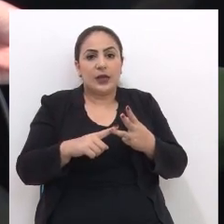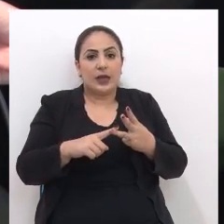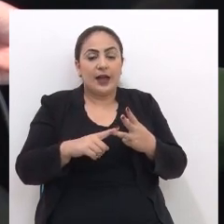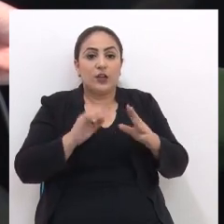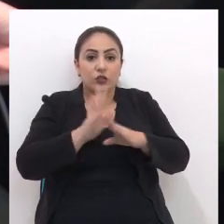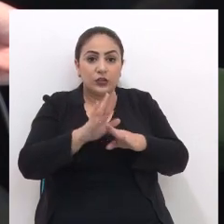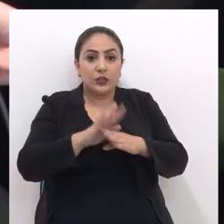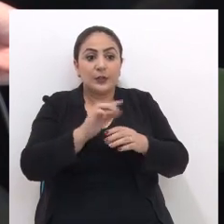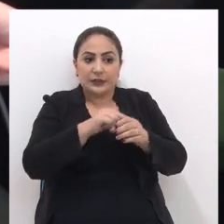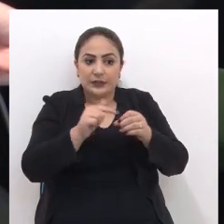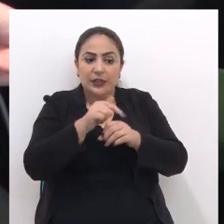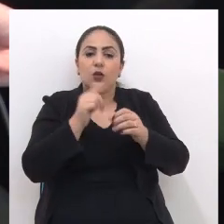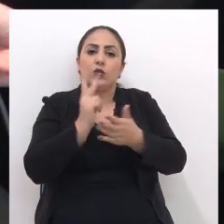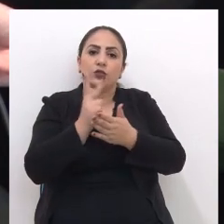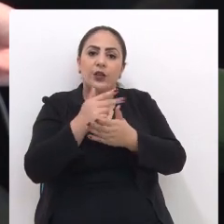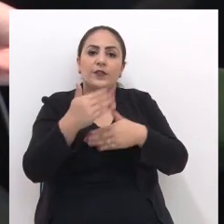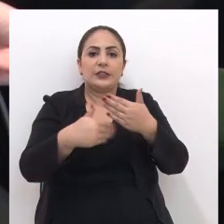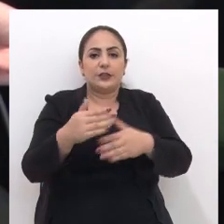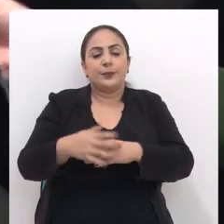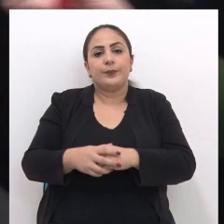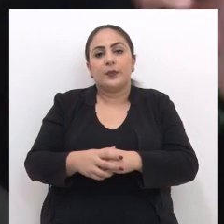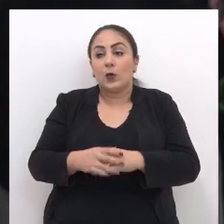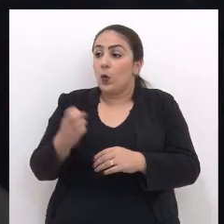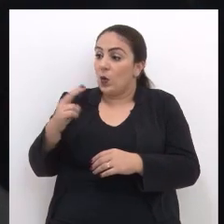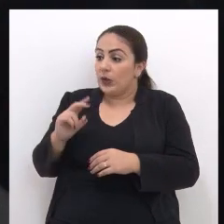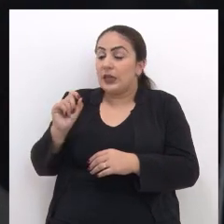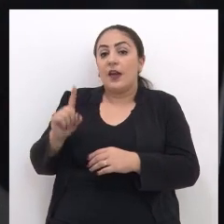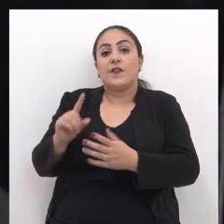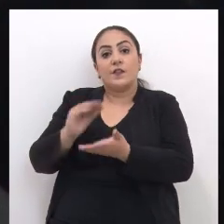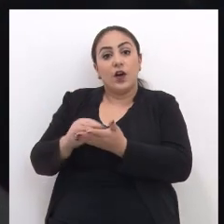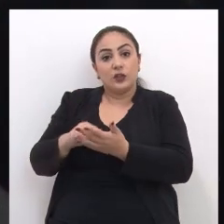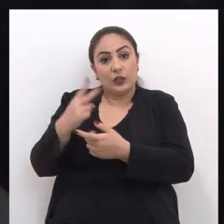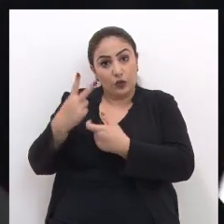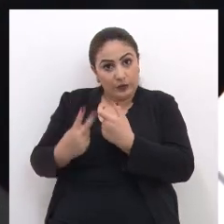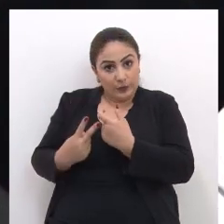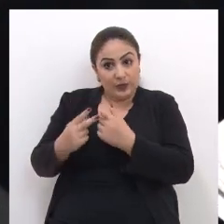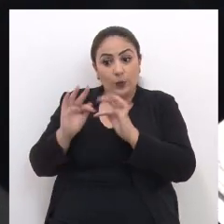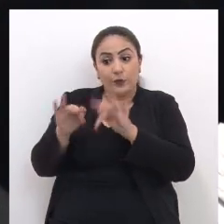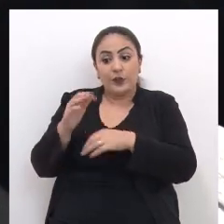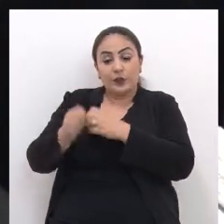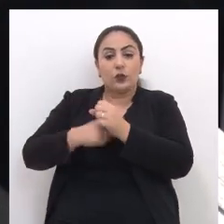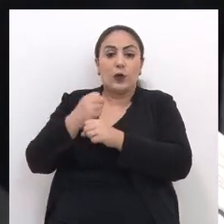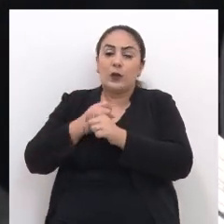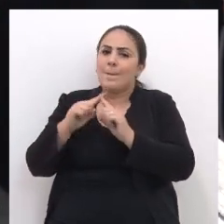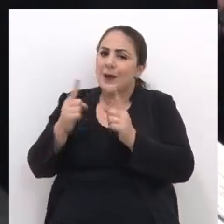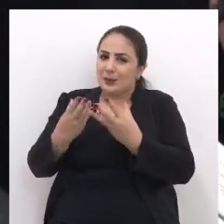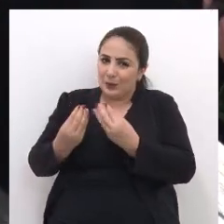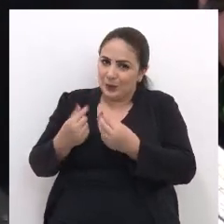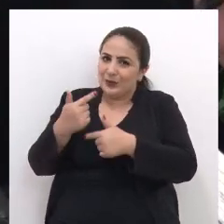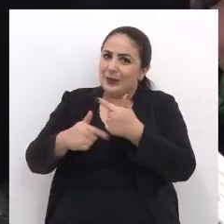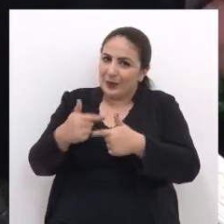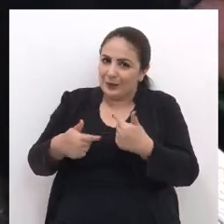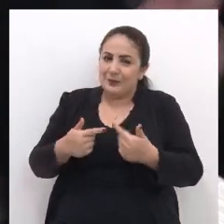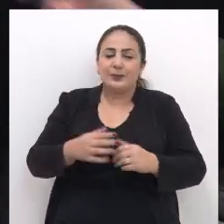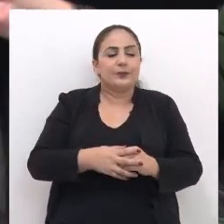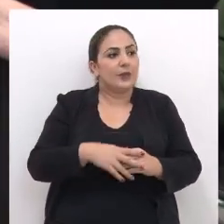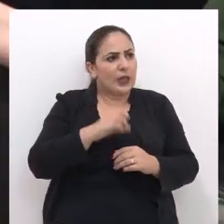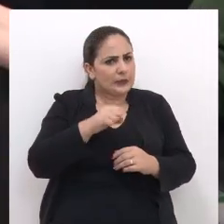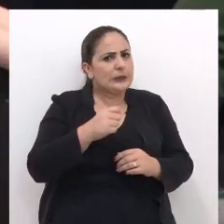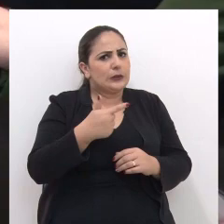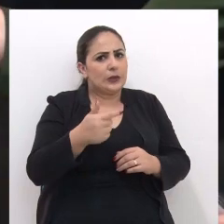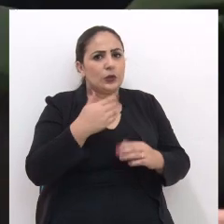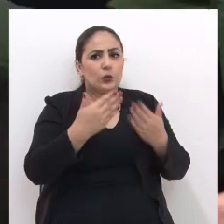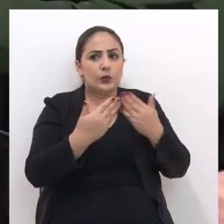Contribuindo para que a cidade Possa continuar avançando Ou seja Faltam dois meses Para o fim do ano Mas com muito trabalho Pela frente